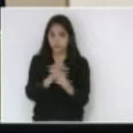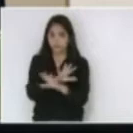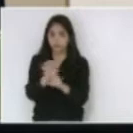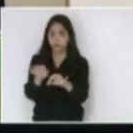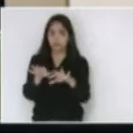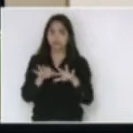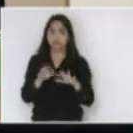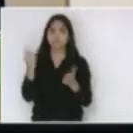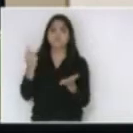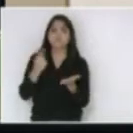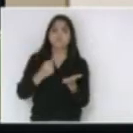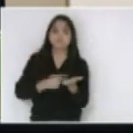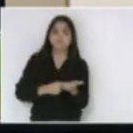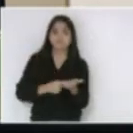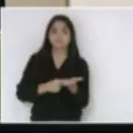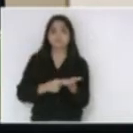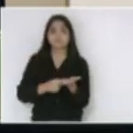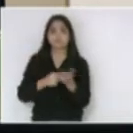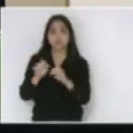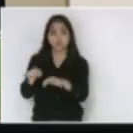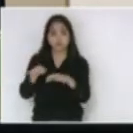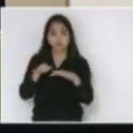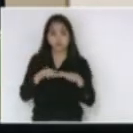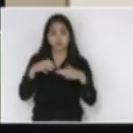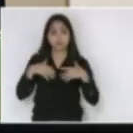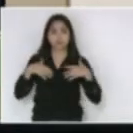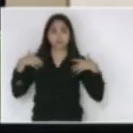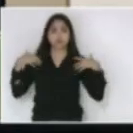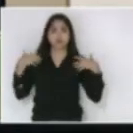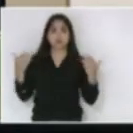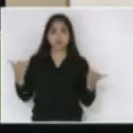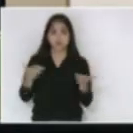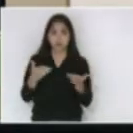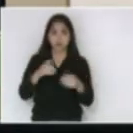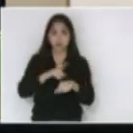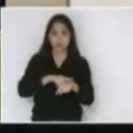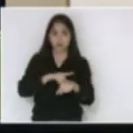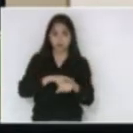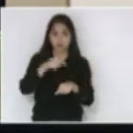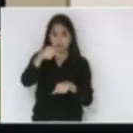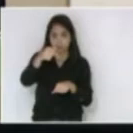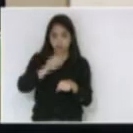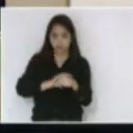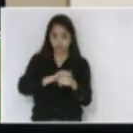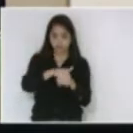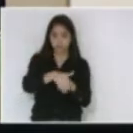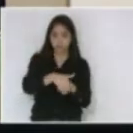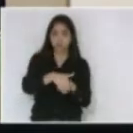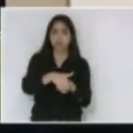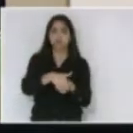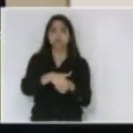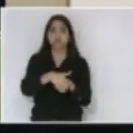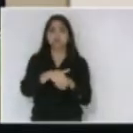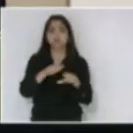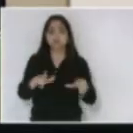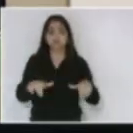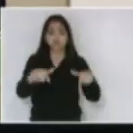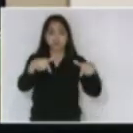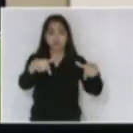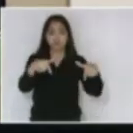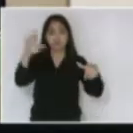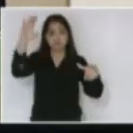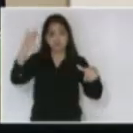convoca outra solene para hoje às 19 horas na qual será concedido o título de